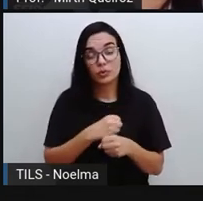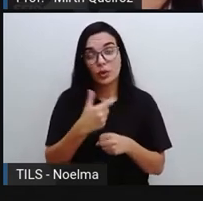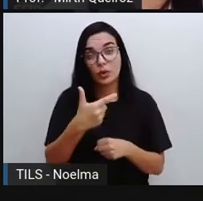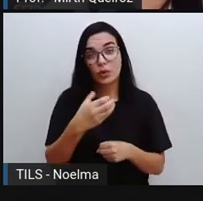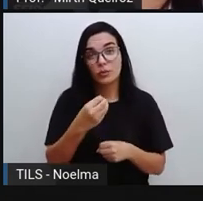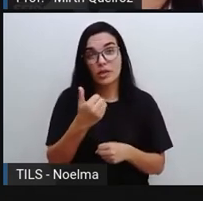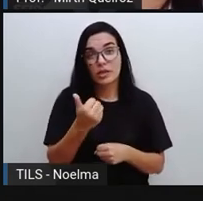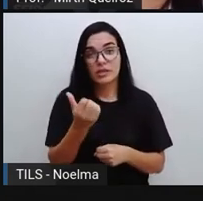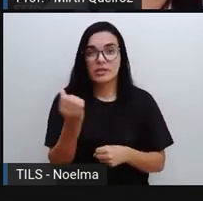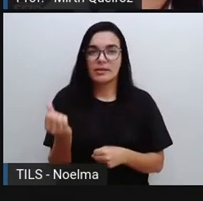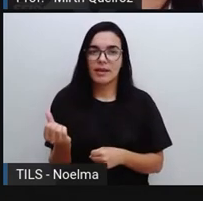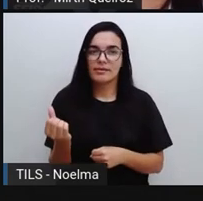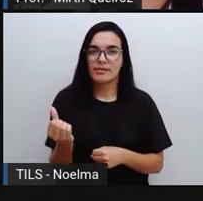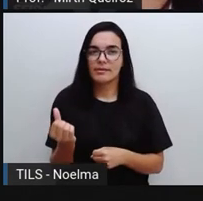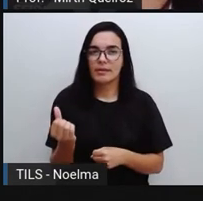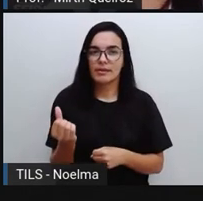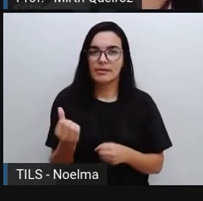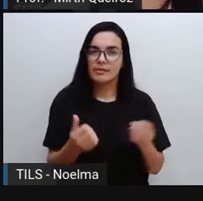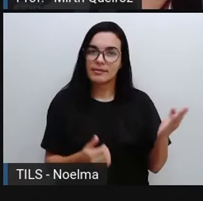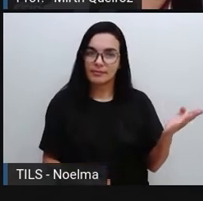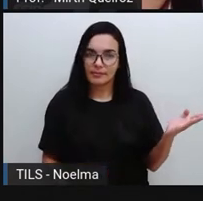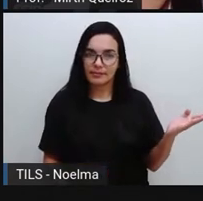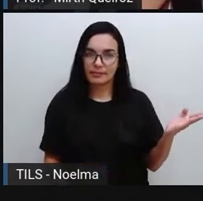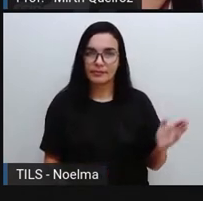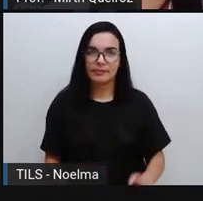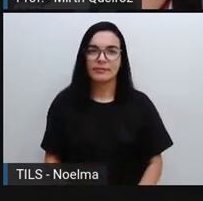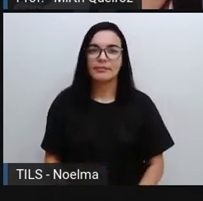2016.